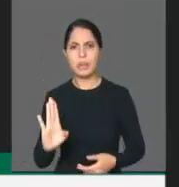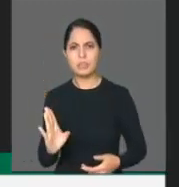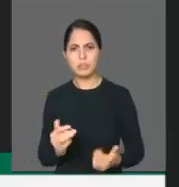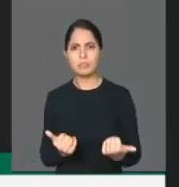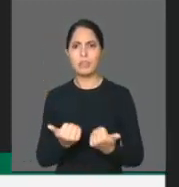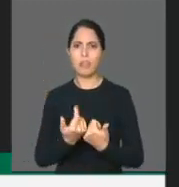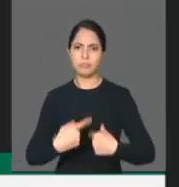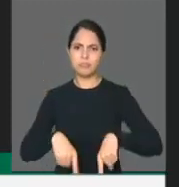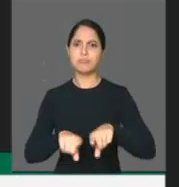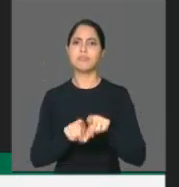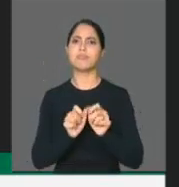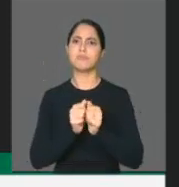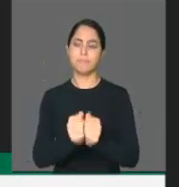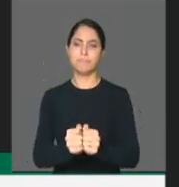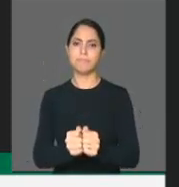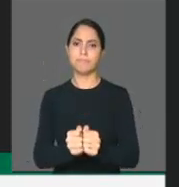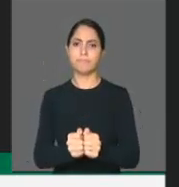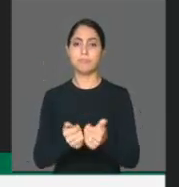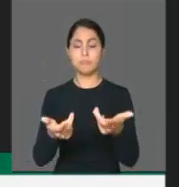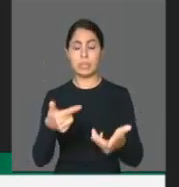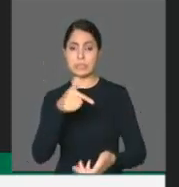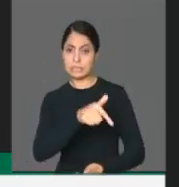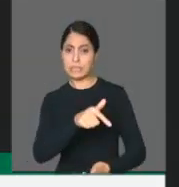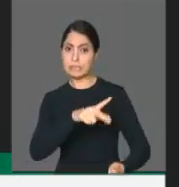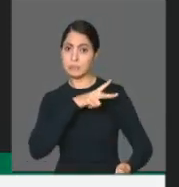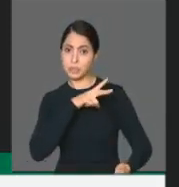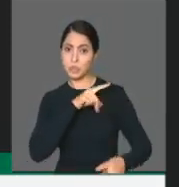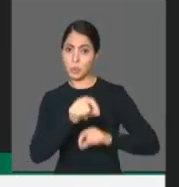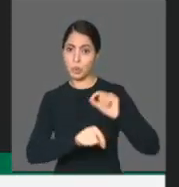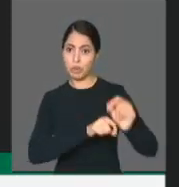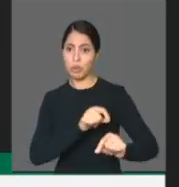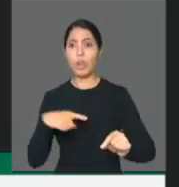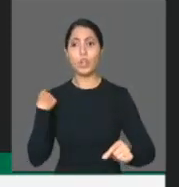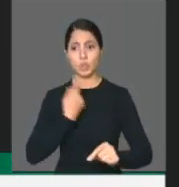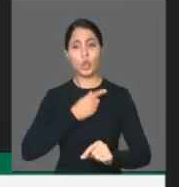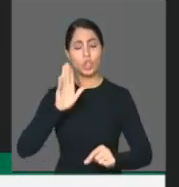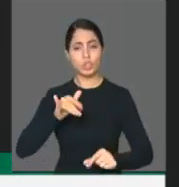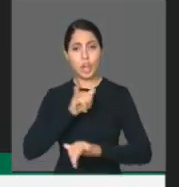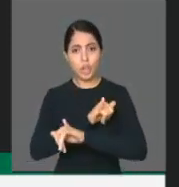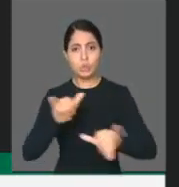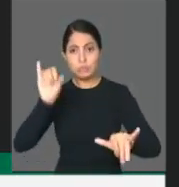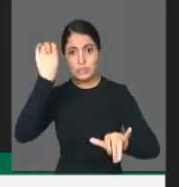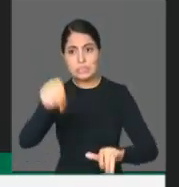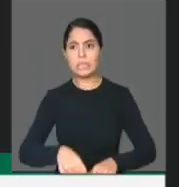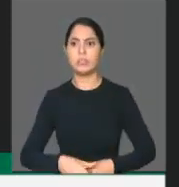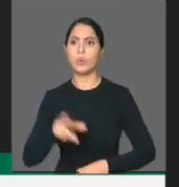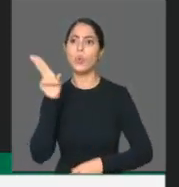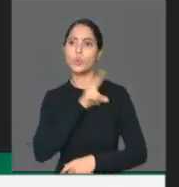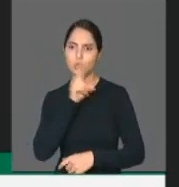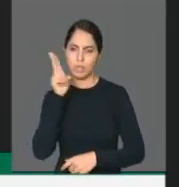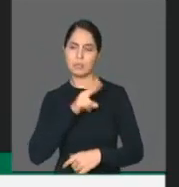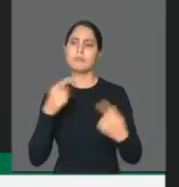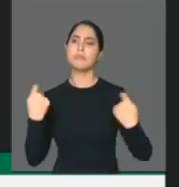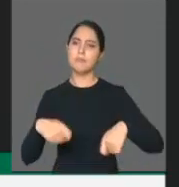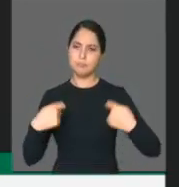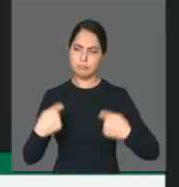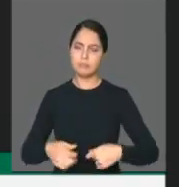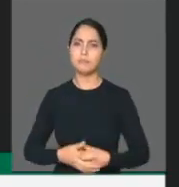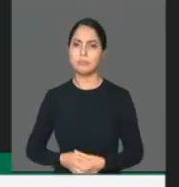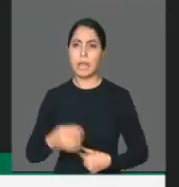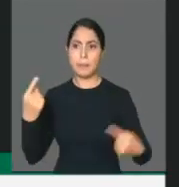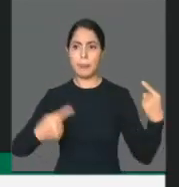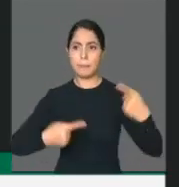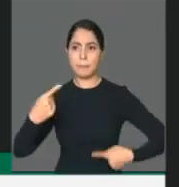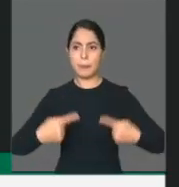informais. Mas nesse caso particular, tendo orientado sim pela urgência para poder favorecer a discussão,